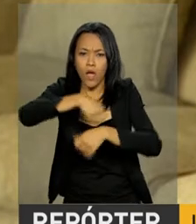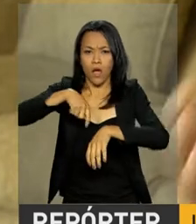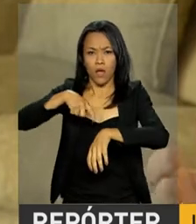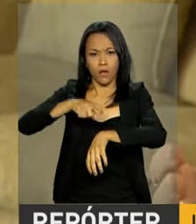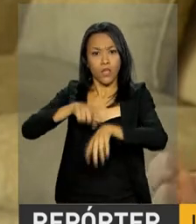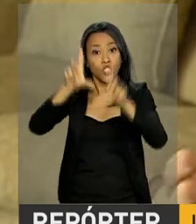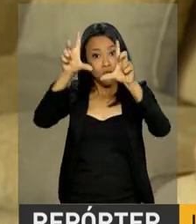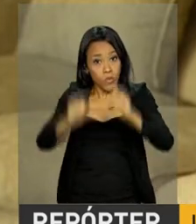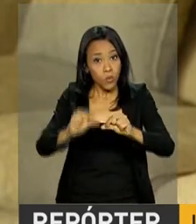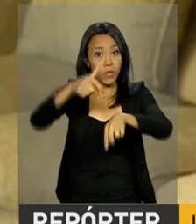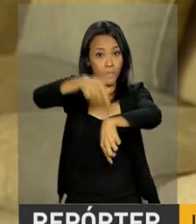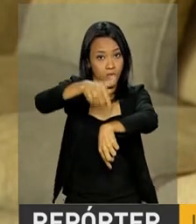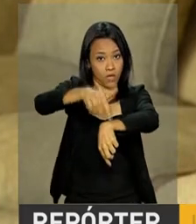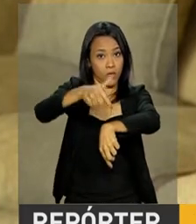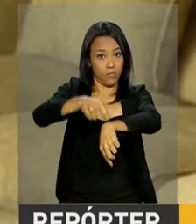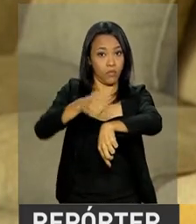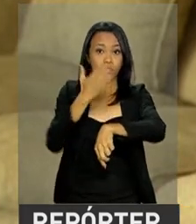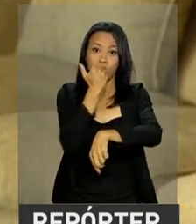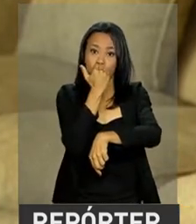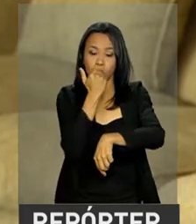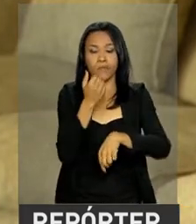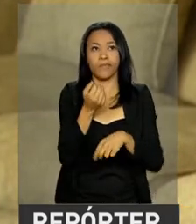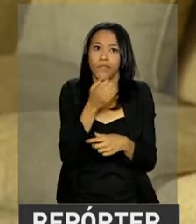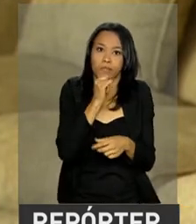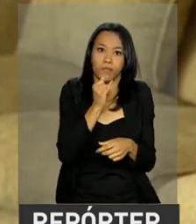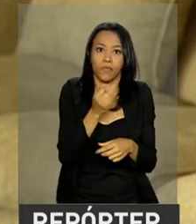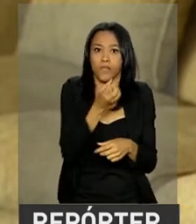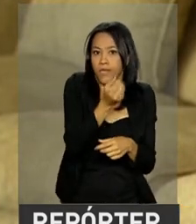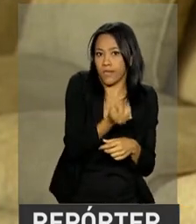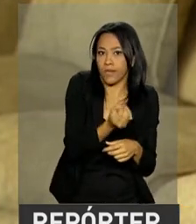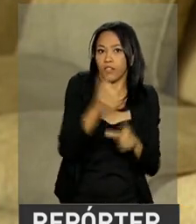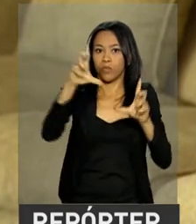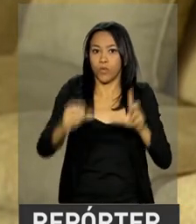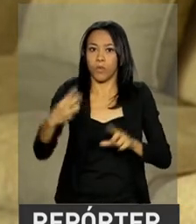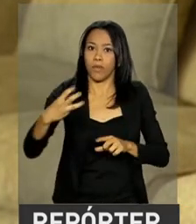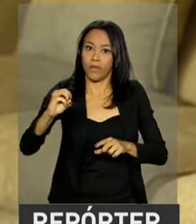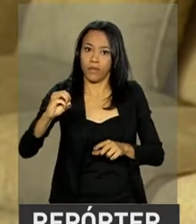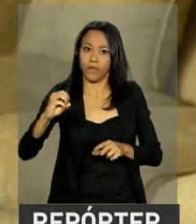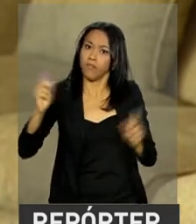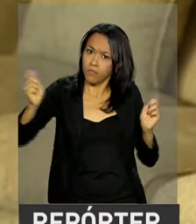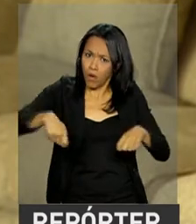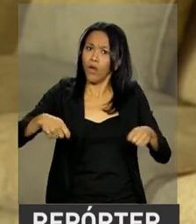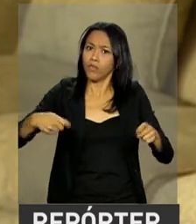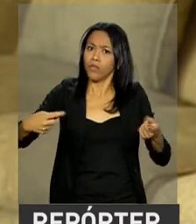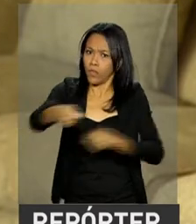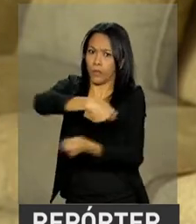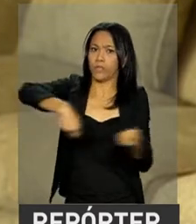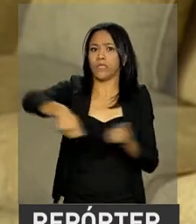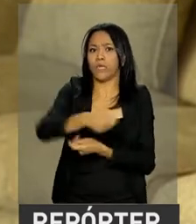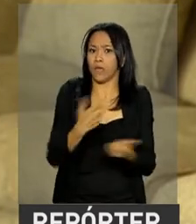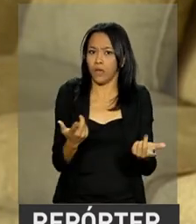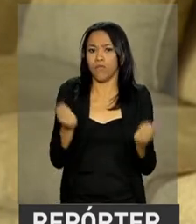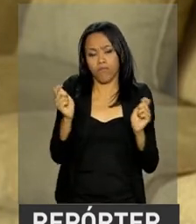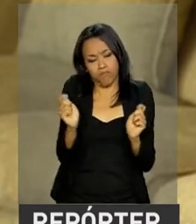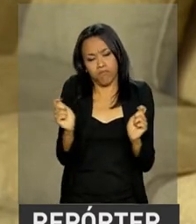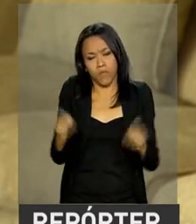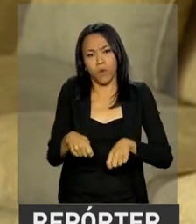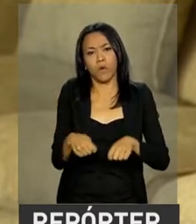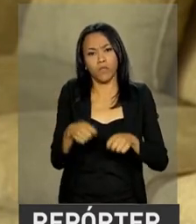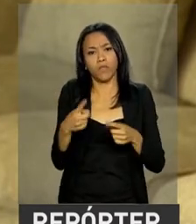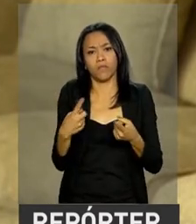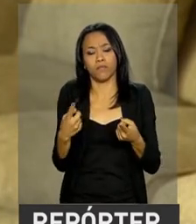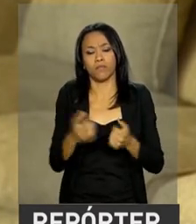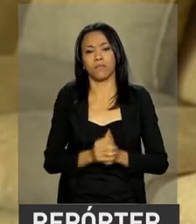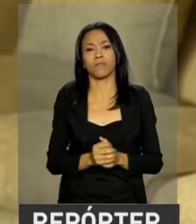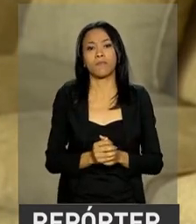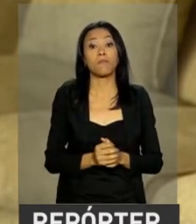de 60 minutos para 30 minutos para os empregados saírem mais cedo, eles podem fazer e o que eles fizerem vai prevalecer sobre a lei.